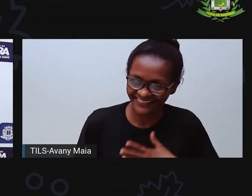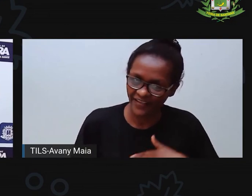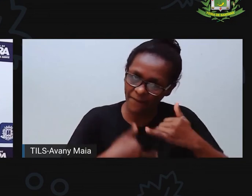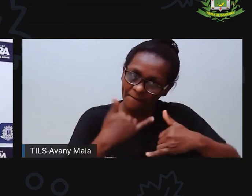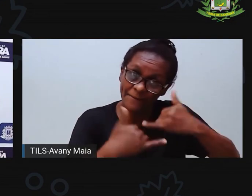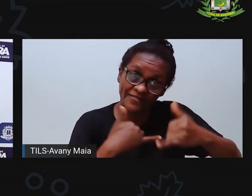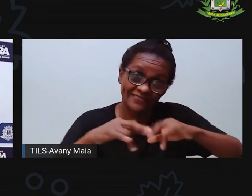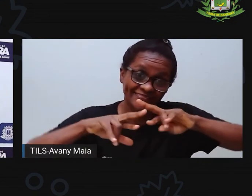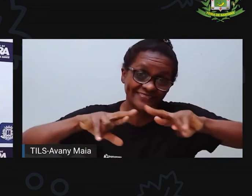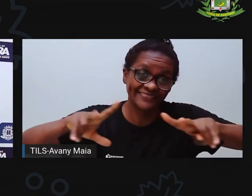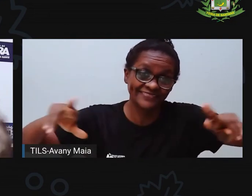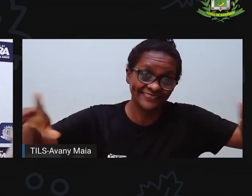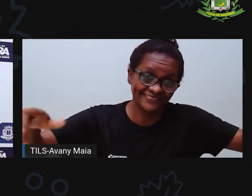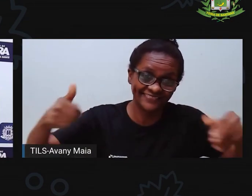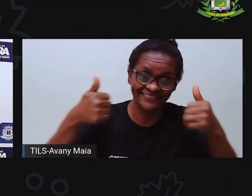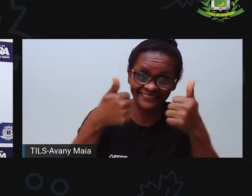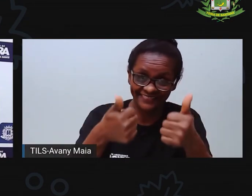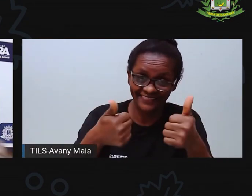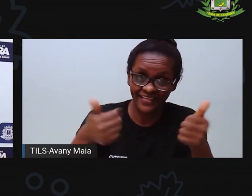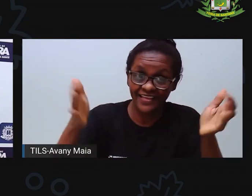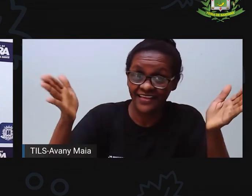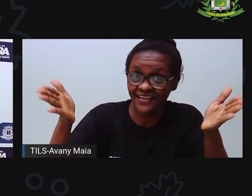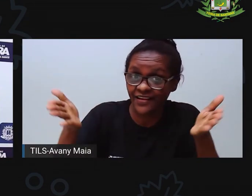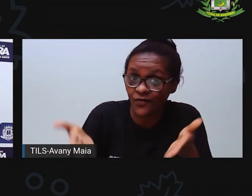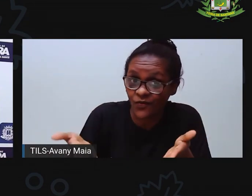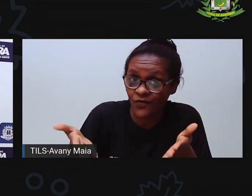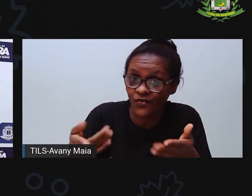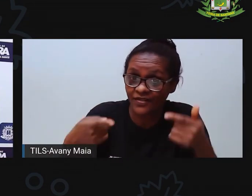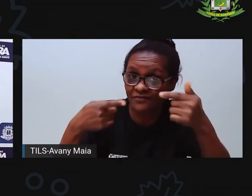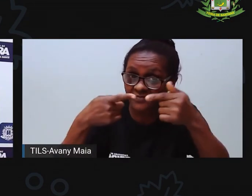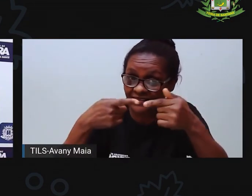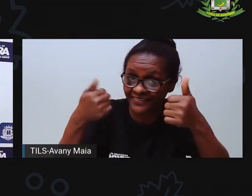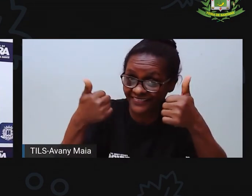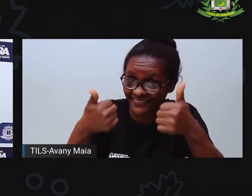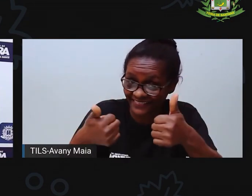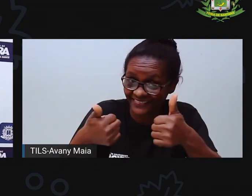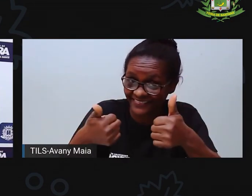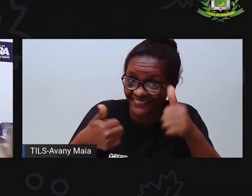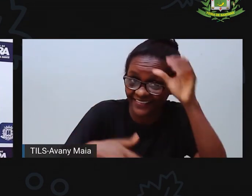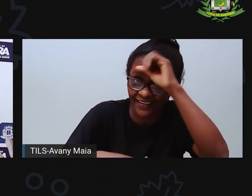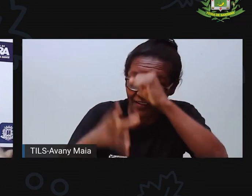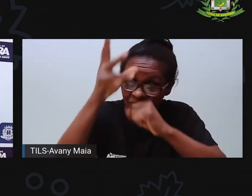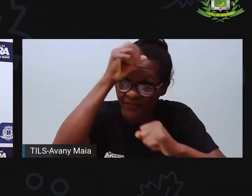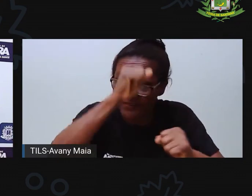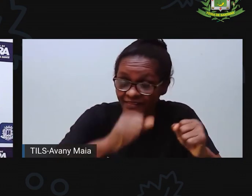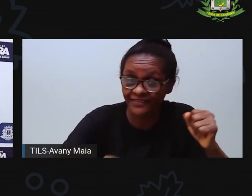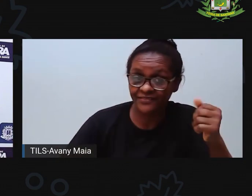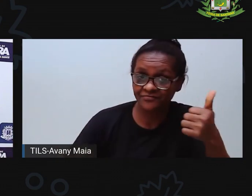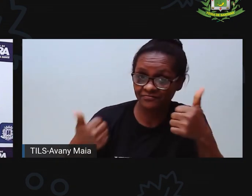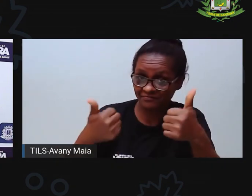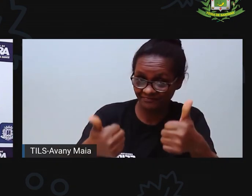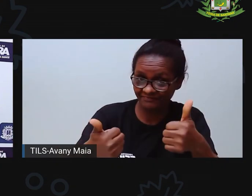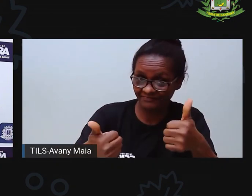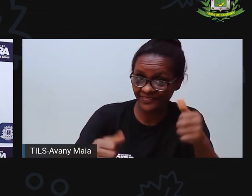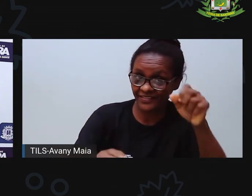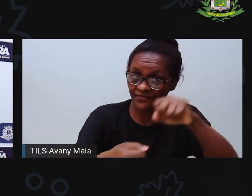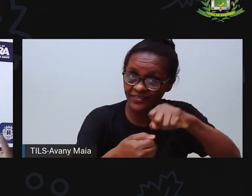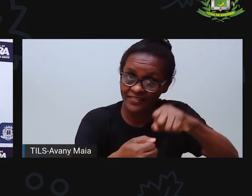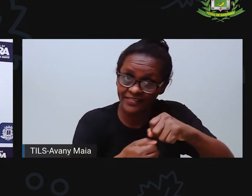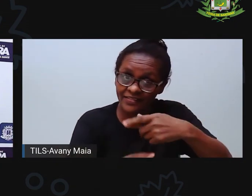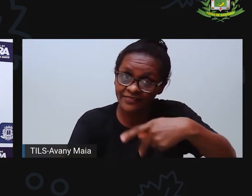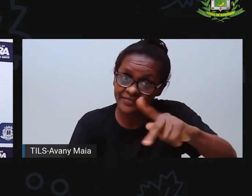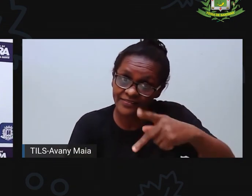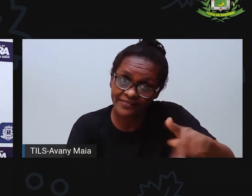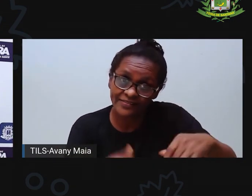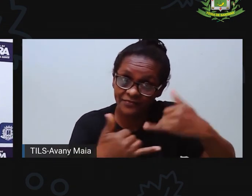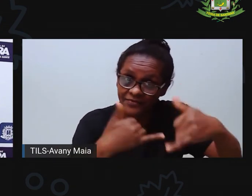brinquedos, né? Então, que tal agora você colocar aí o que você aprendeu em prática, né? E construir o seu próprio brinquedo. E se